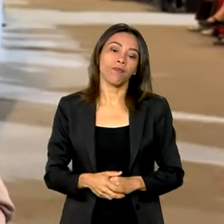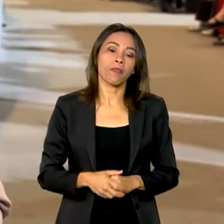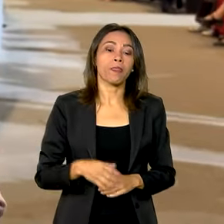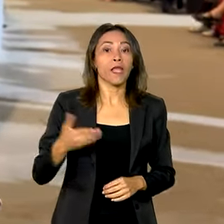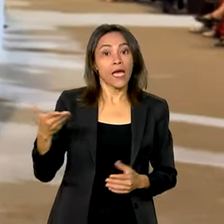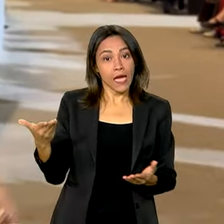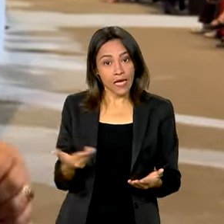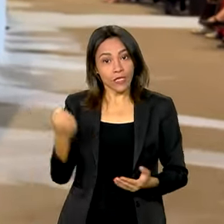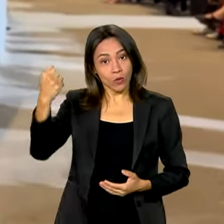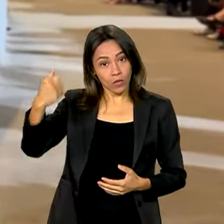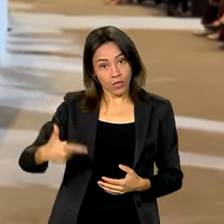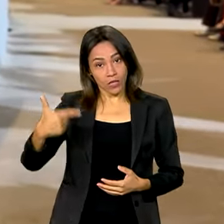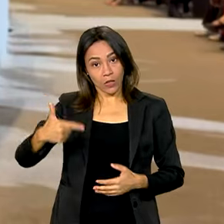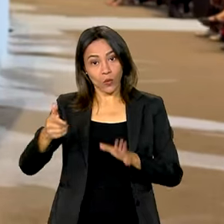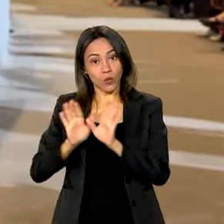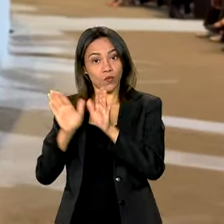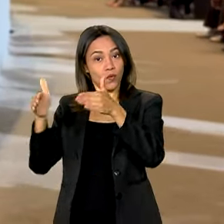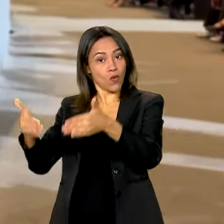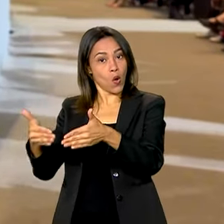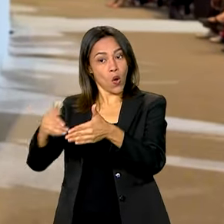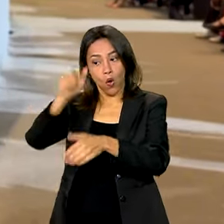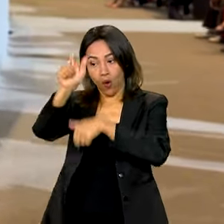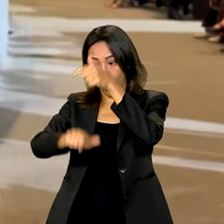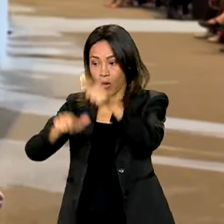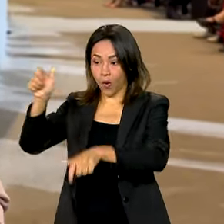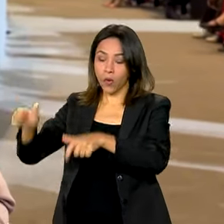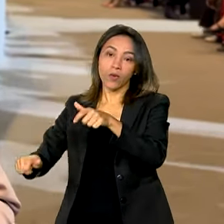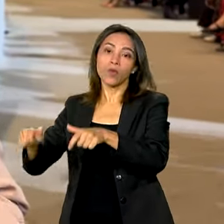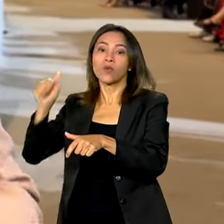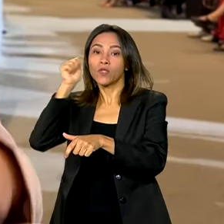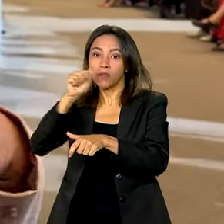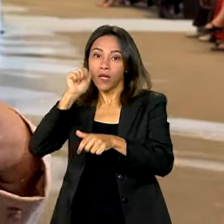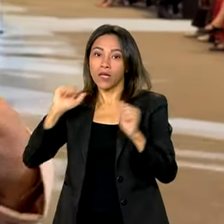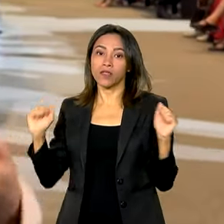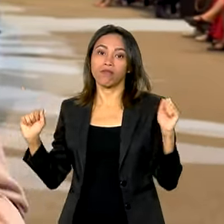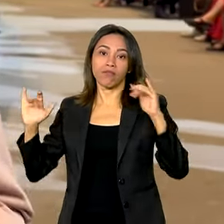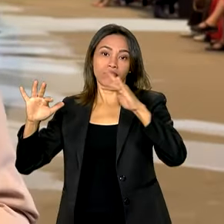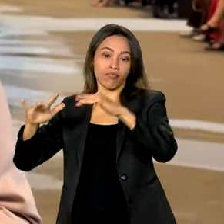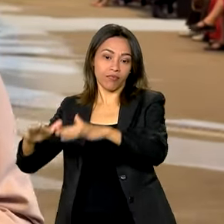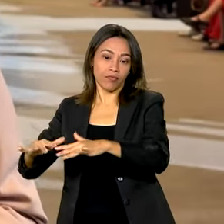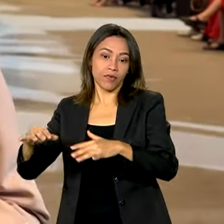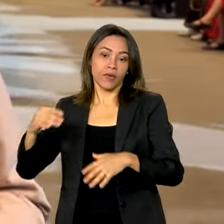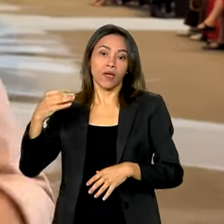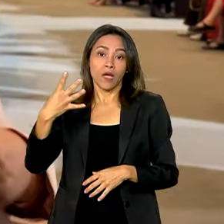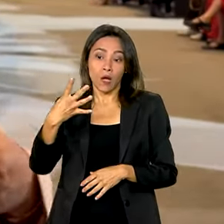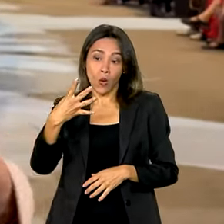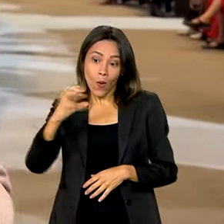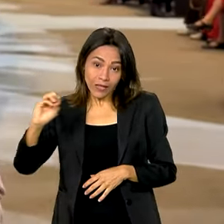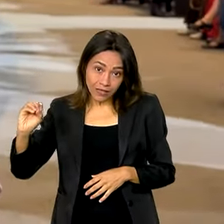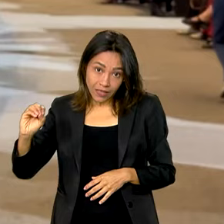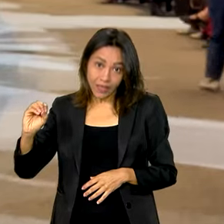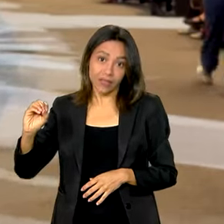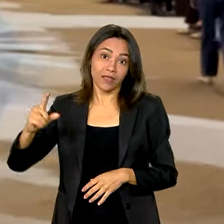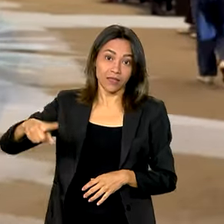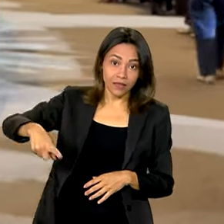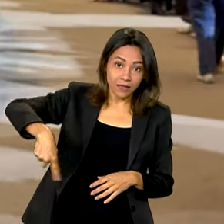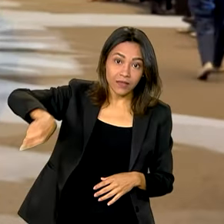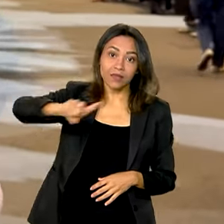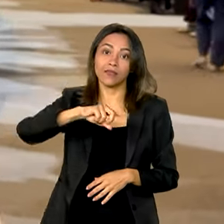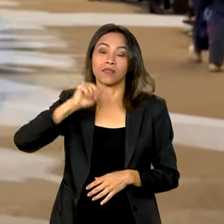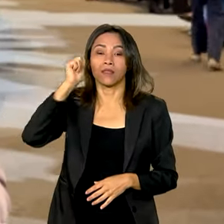fórum de gestoras de política para as mulheres. São quase 400 gestoras entre mulheres,